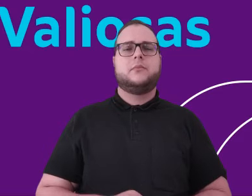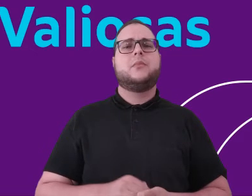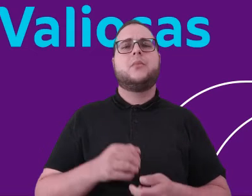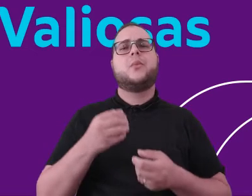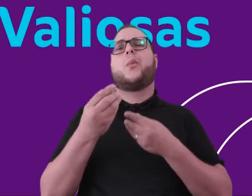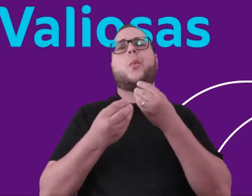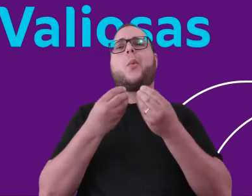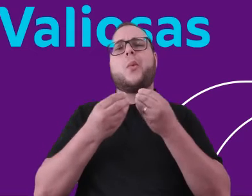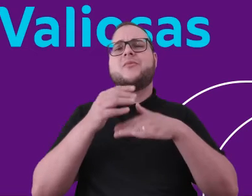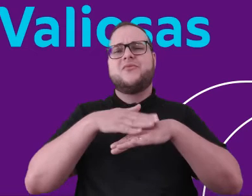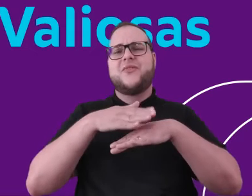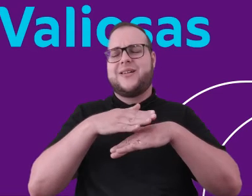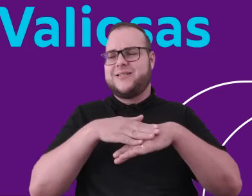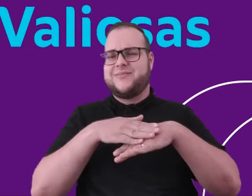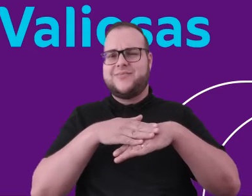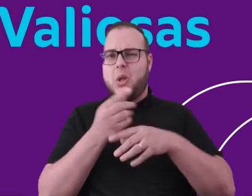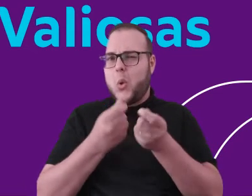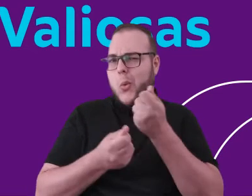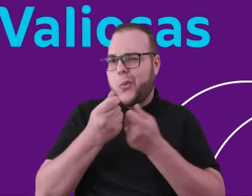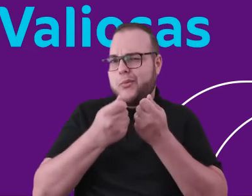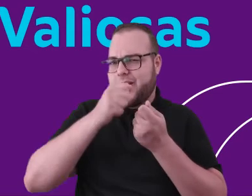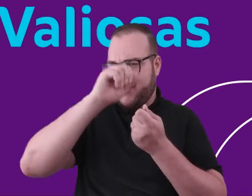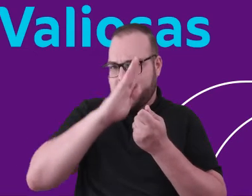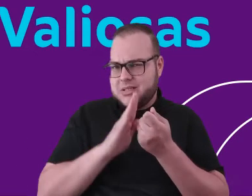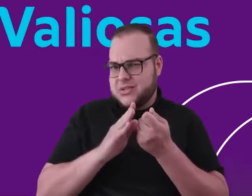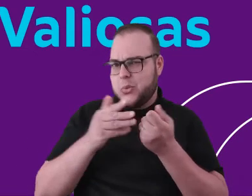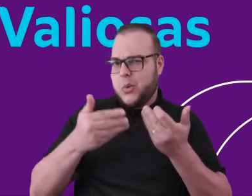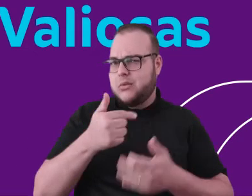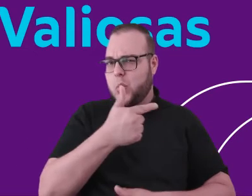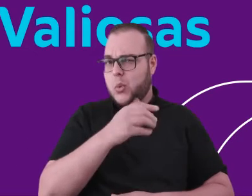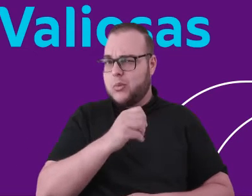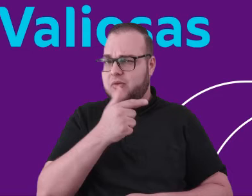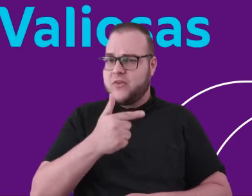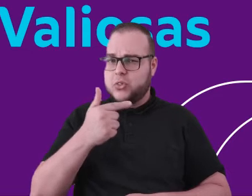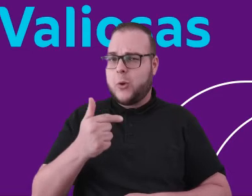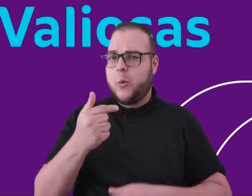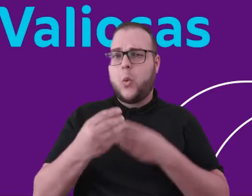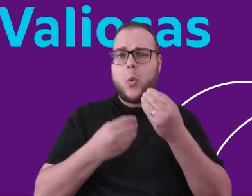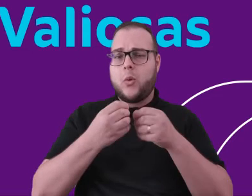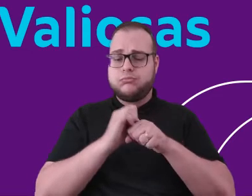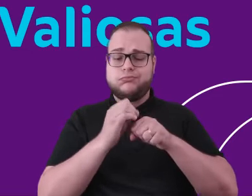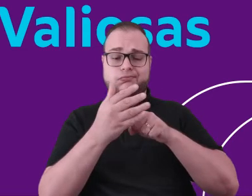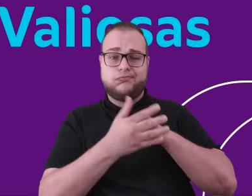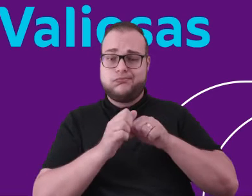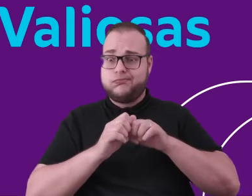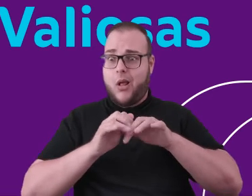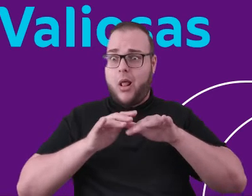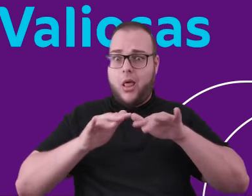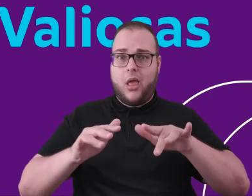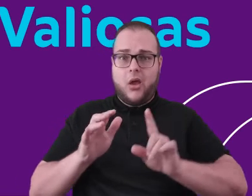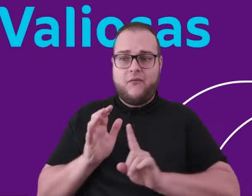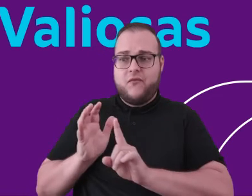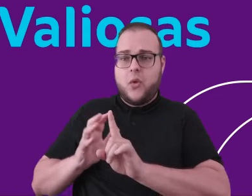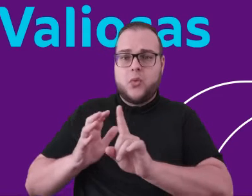Como tem se desenhado a economia brasileira para este ano de 2022? De que maneira a Covid-19 ainda